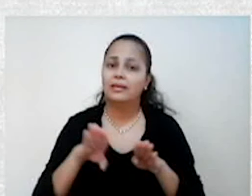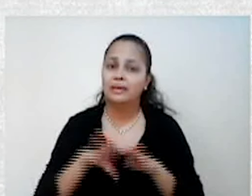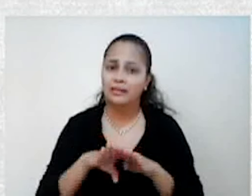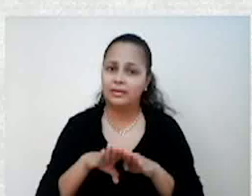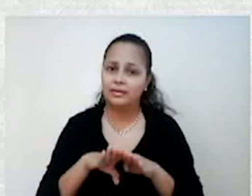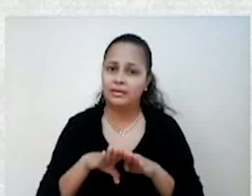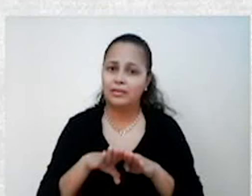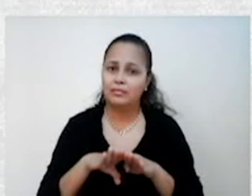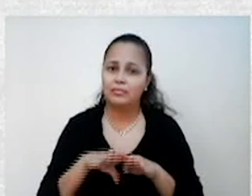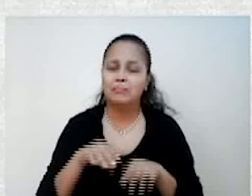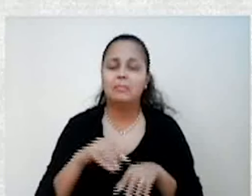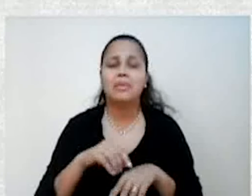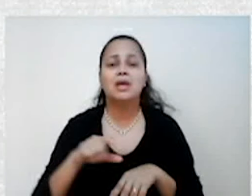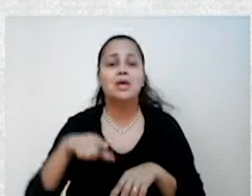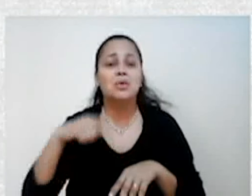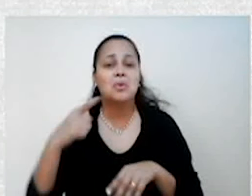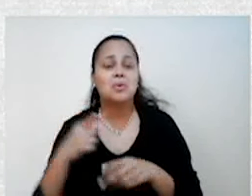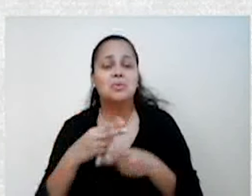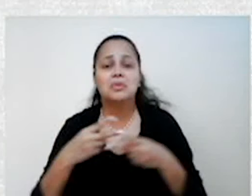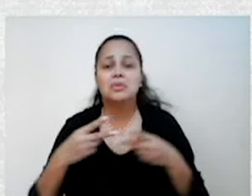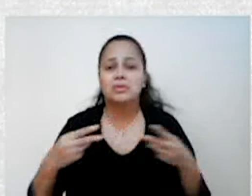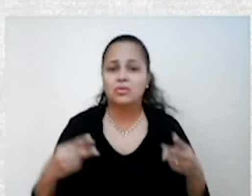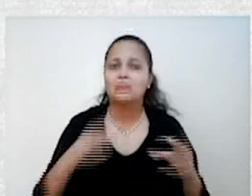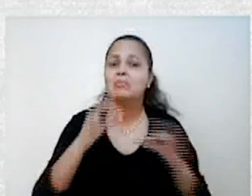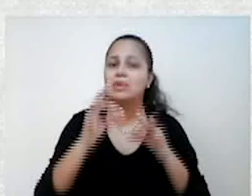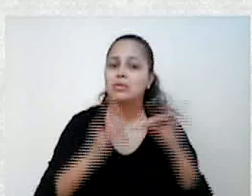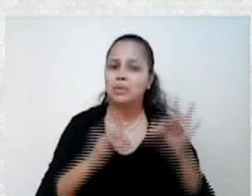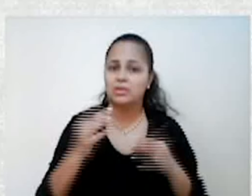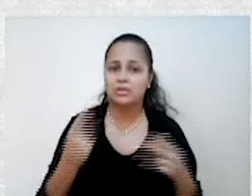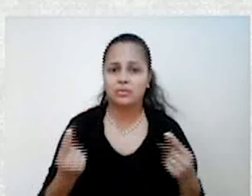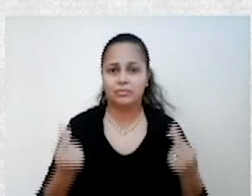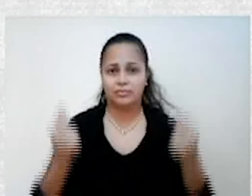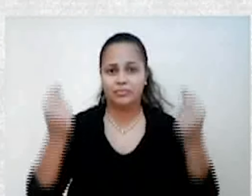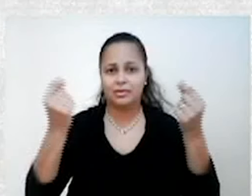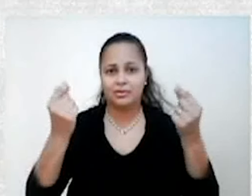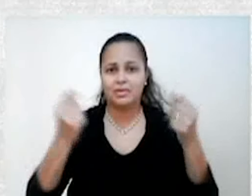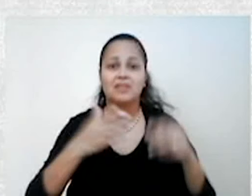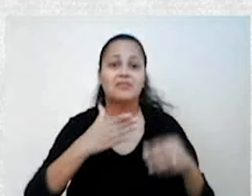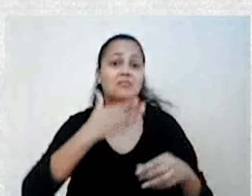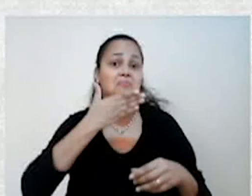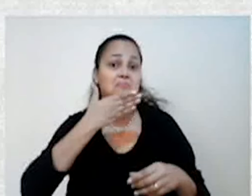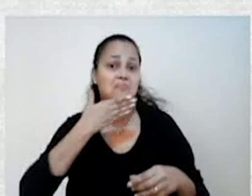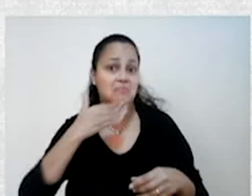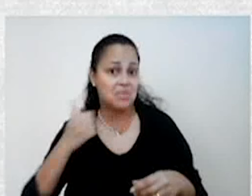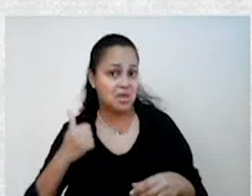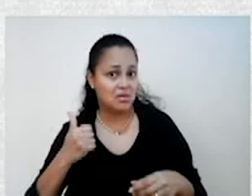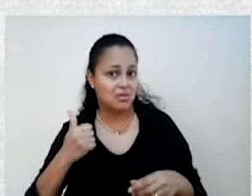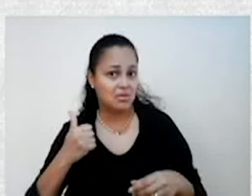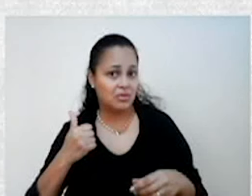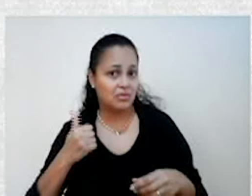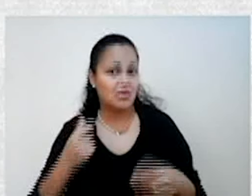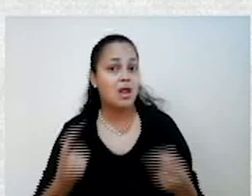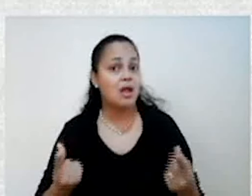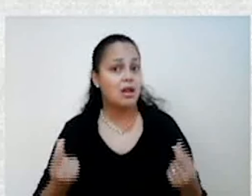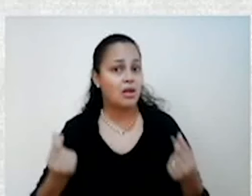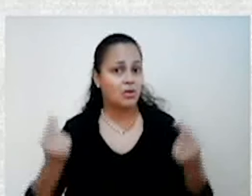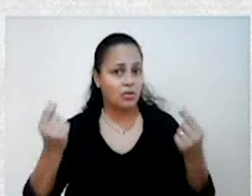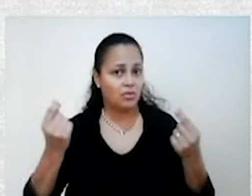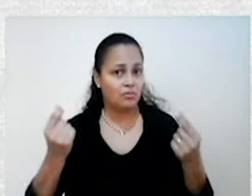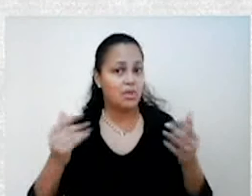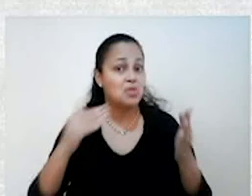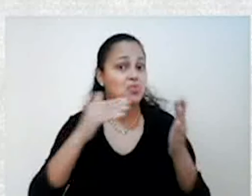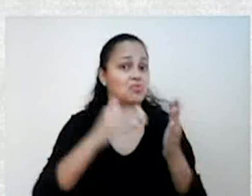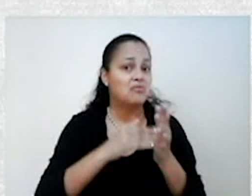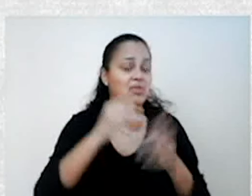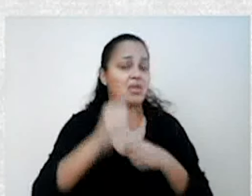medidas de regulação econômica, que permitiram, então, a superação da crise ao final de alguns